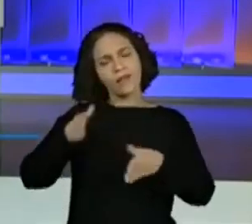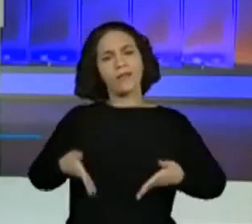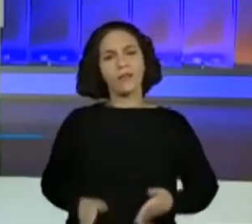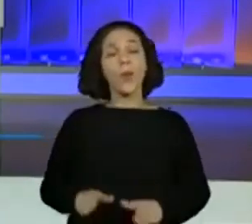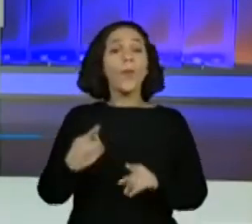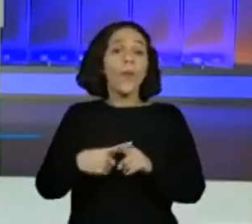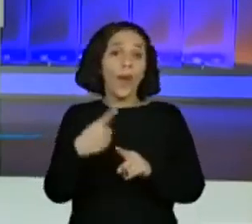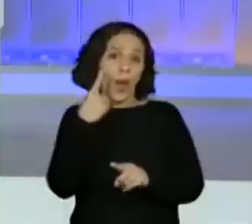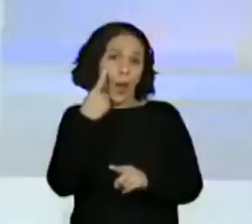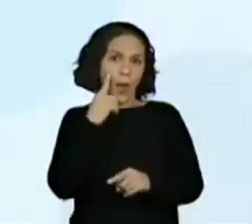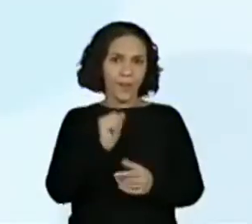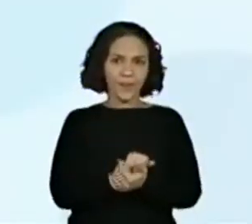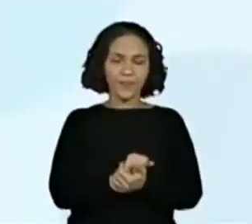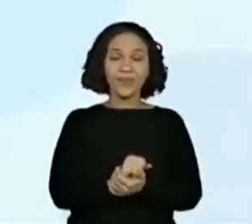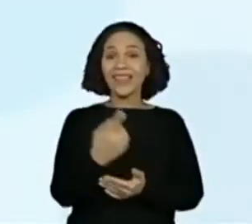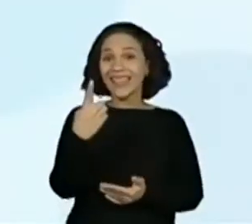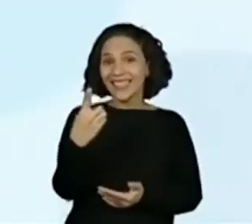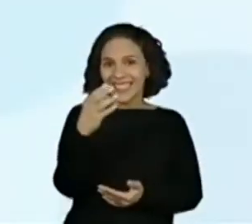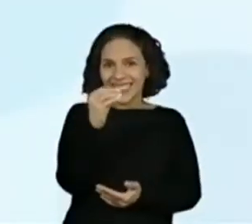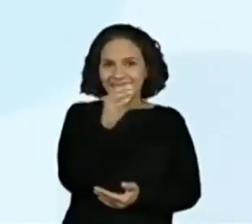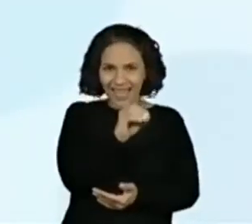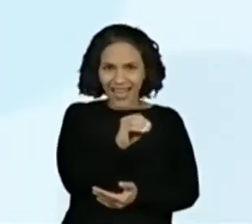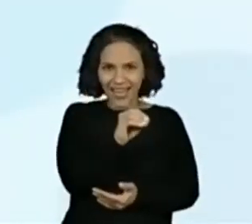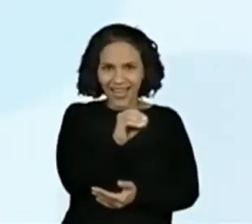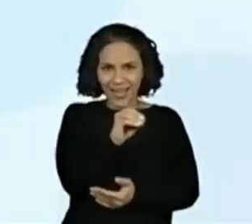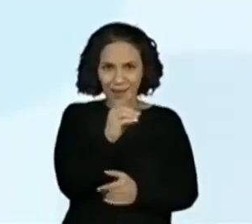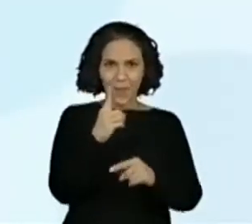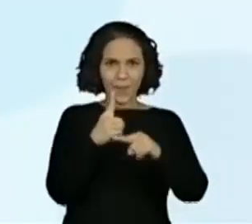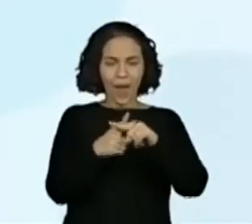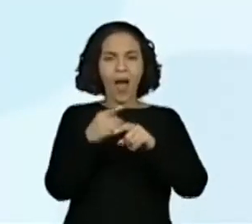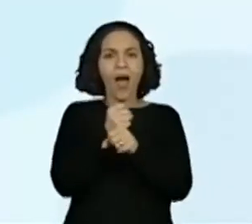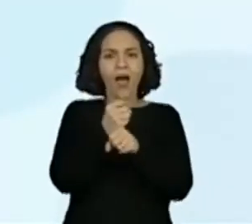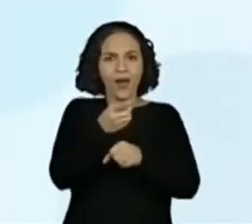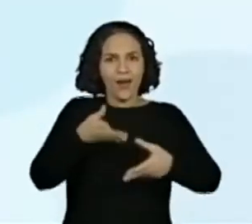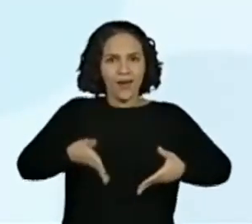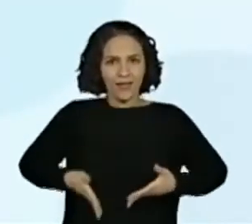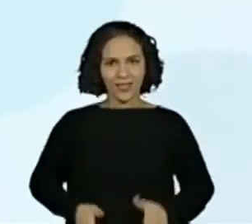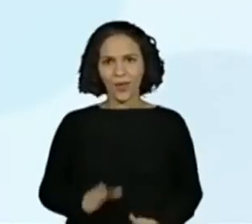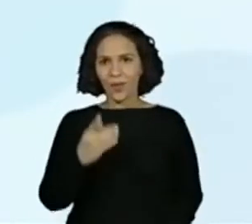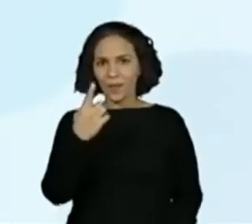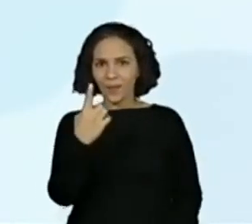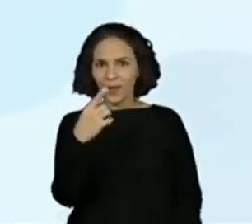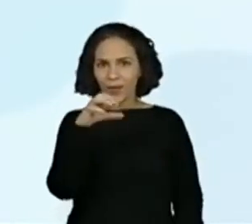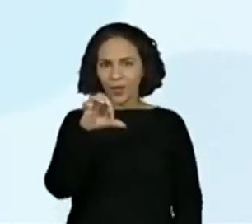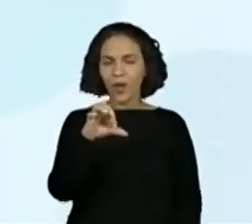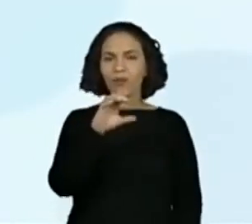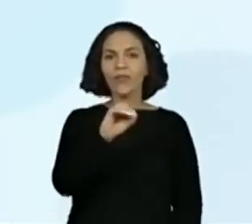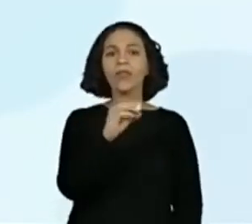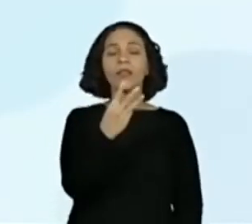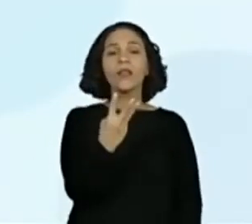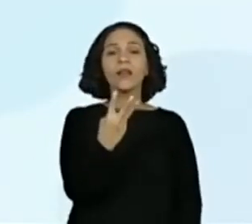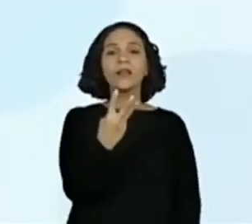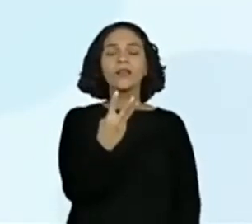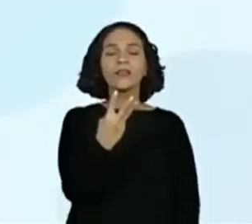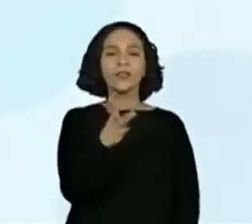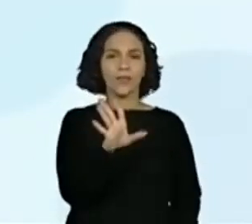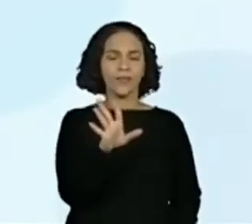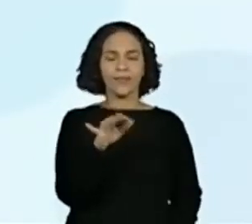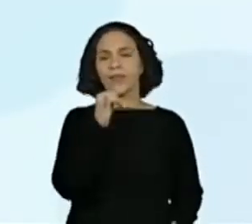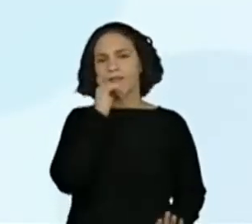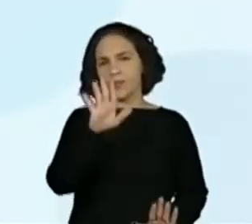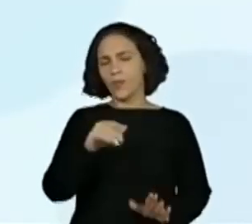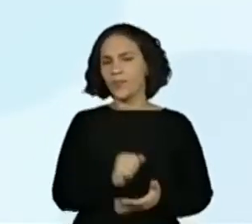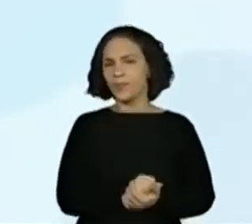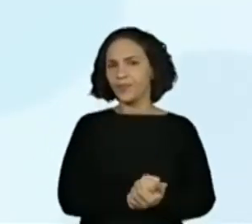Porque, olha, se a gente somar 100 ao ano de nascimento dele, que é 1903, vamos lá, só para a gente entender.